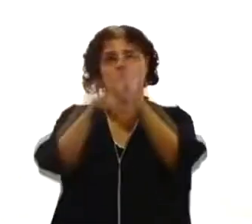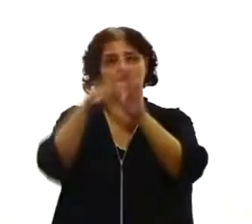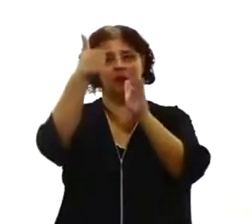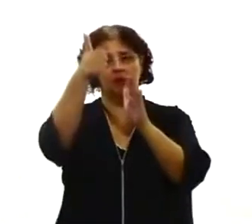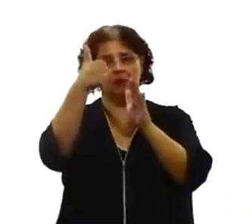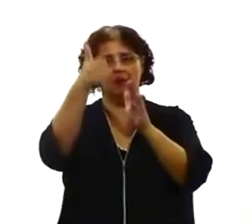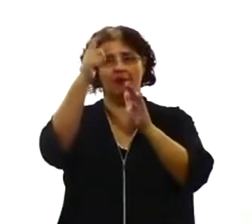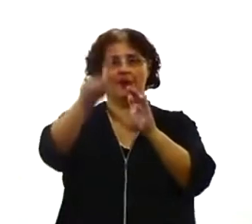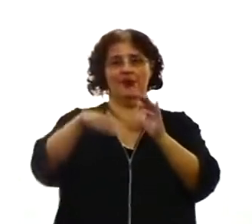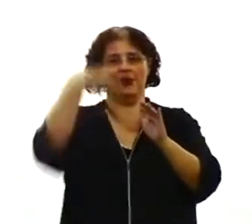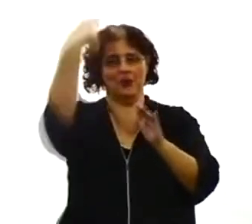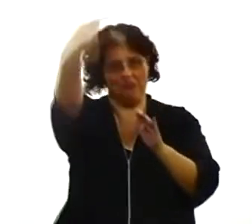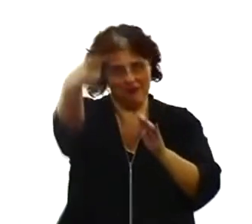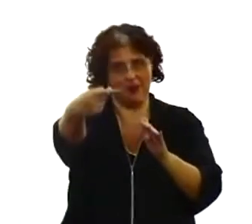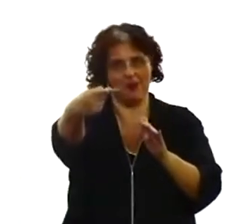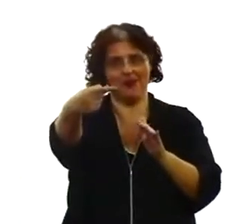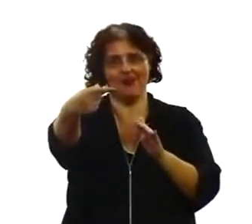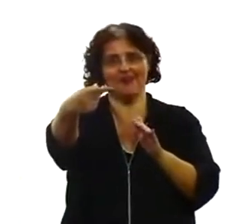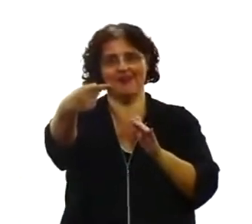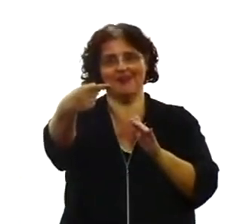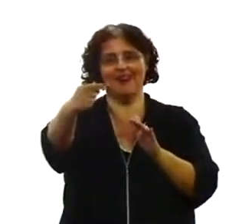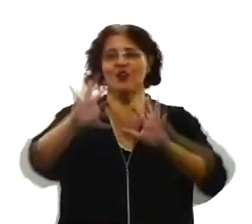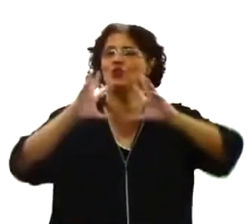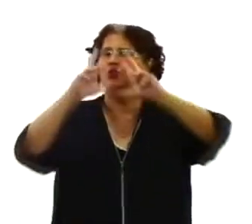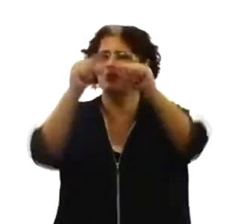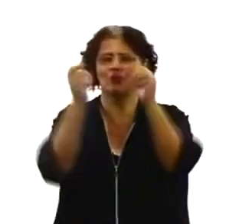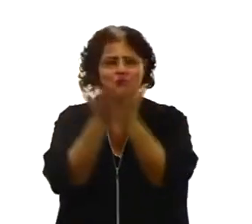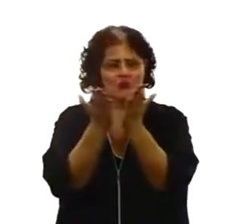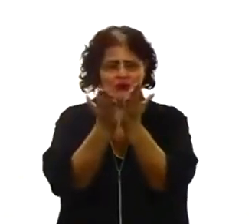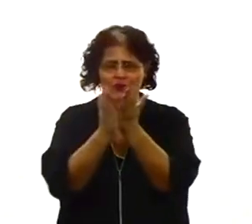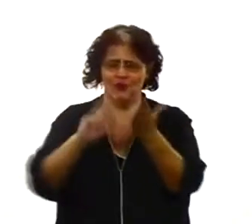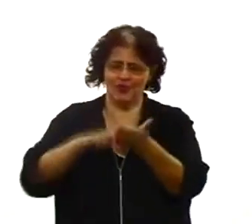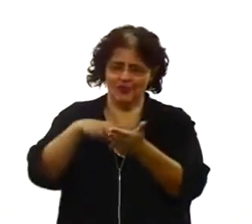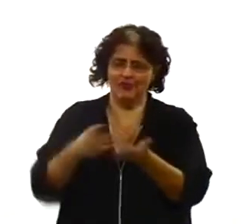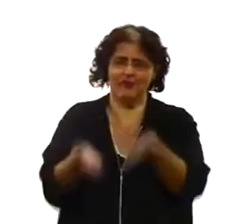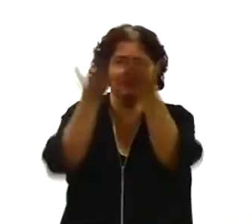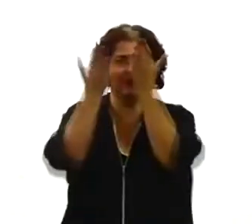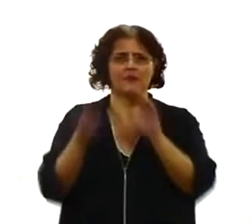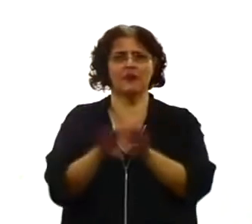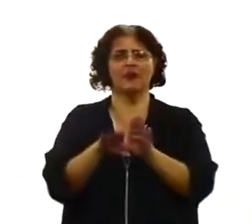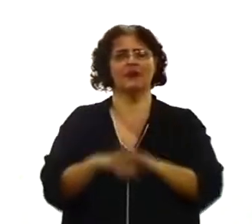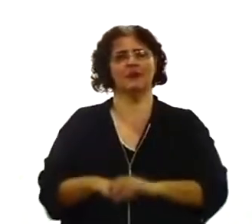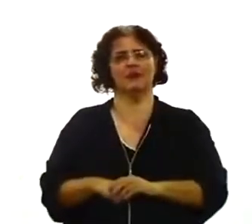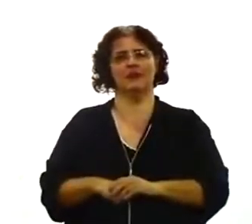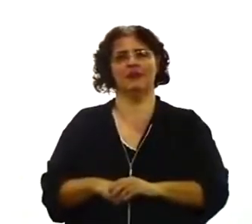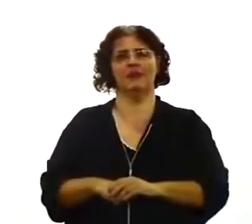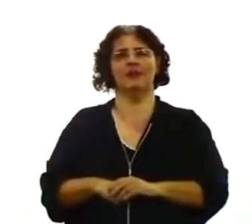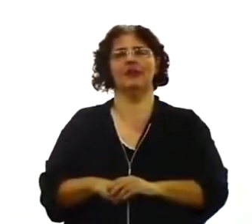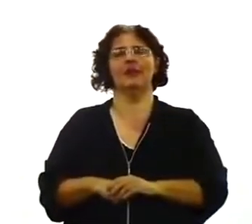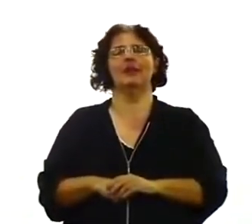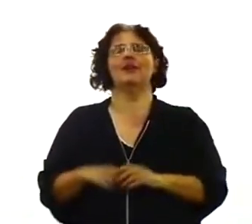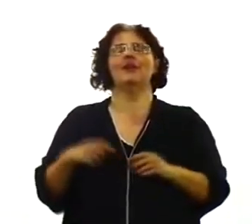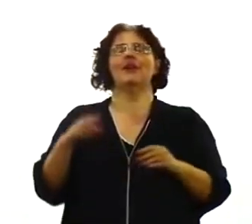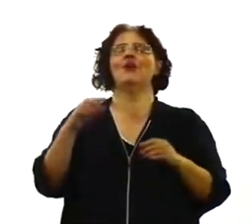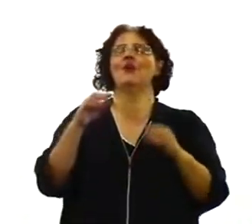todos os crentes. A relação vital de Cristo nos dá o